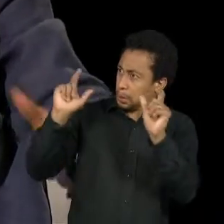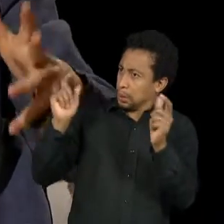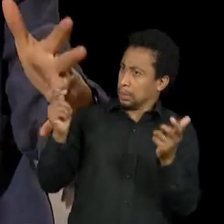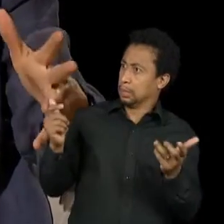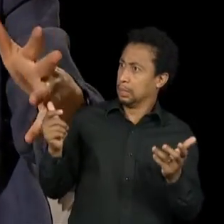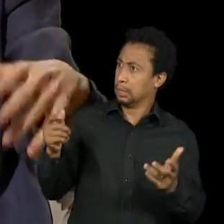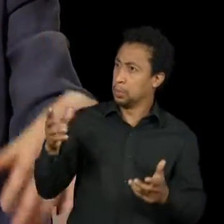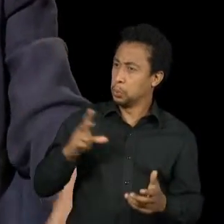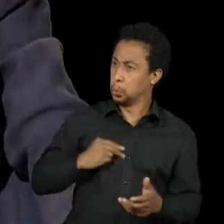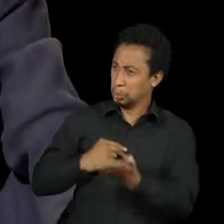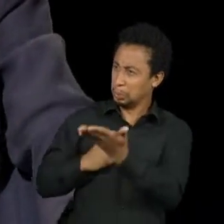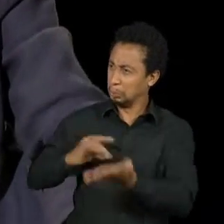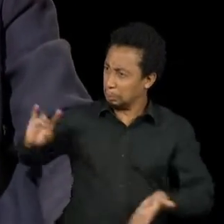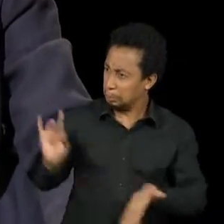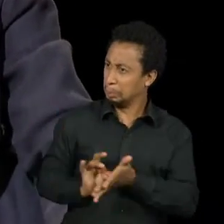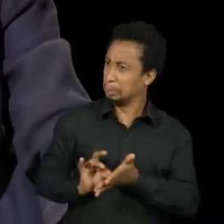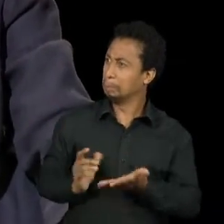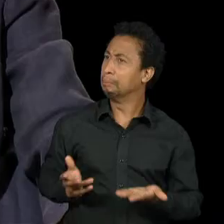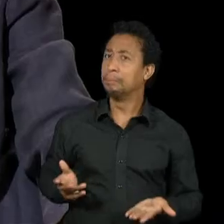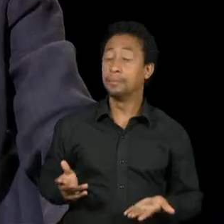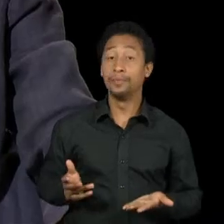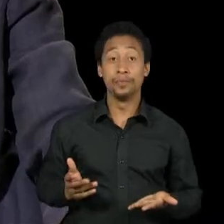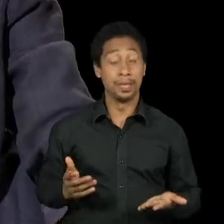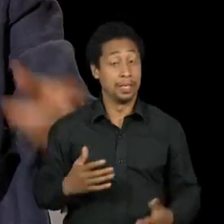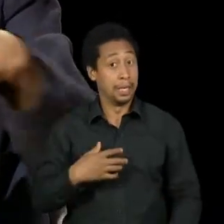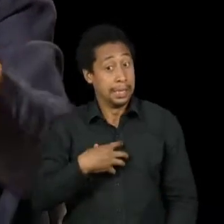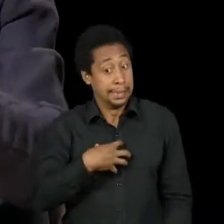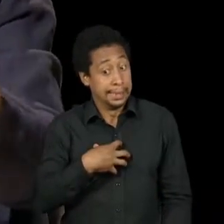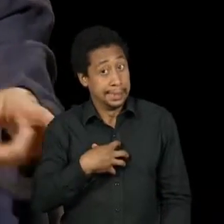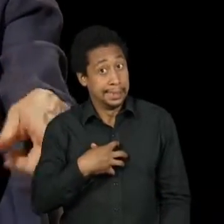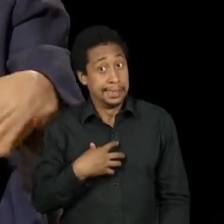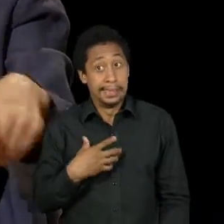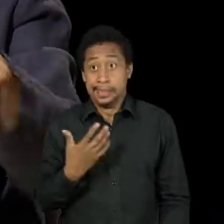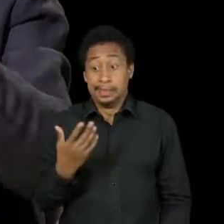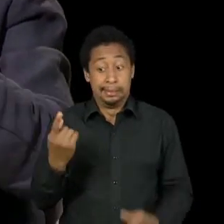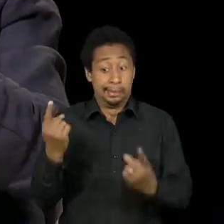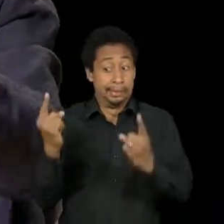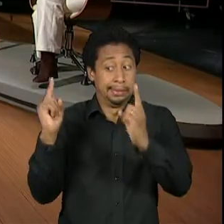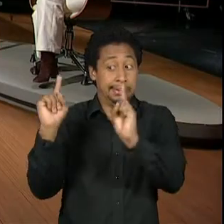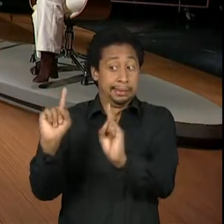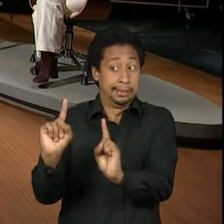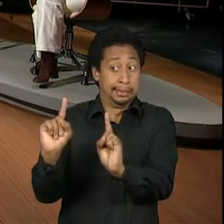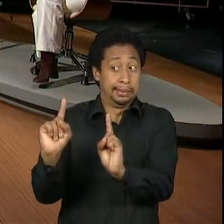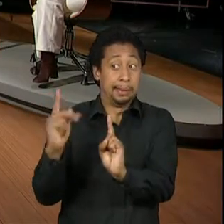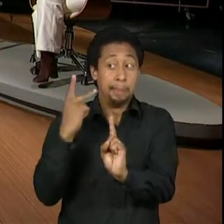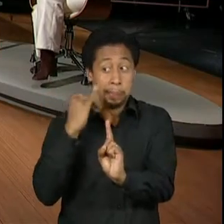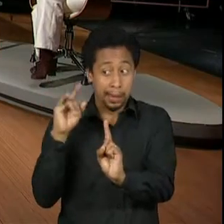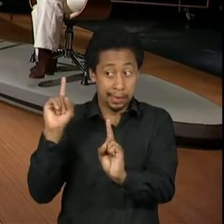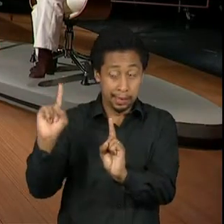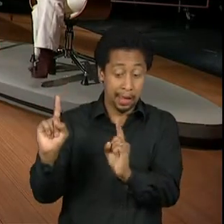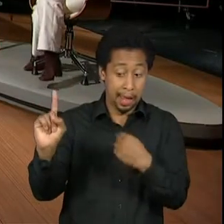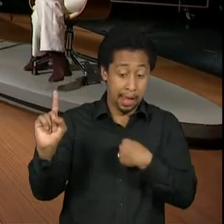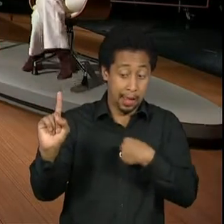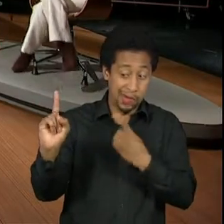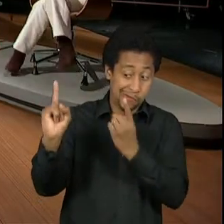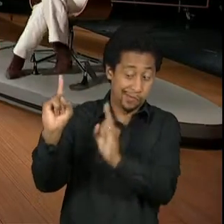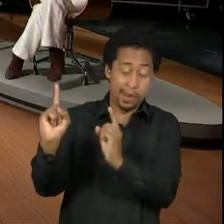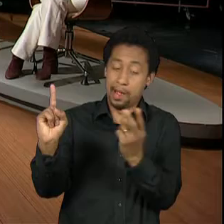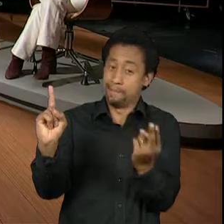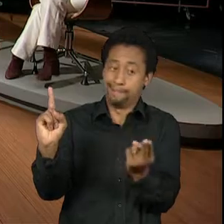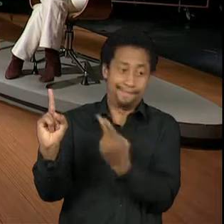E até eu, de vez em quando, vou dizer que desta vez é para a cena. Ou será que realmente aconteceu outra coisa?